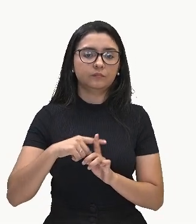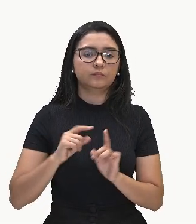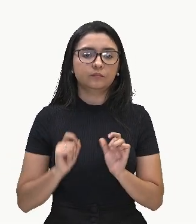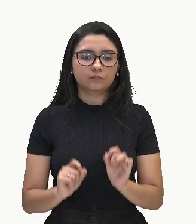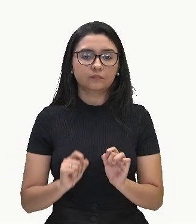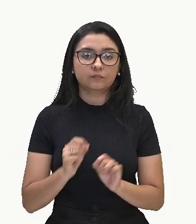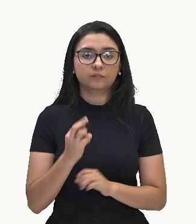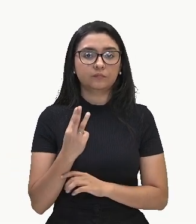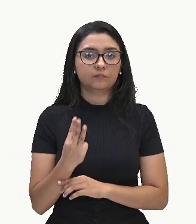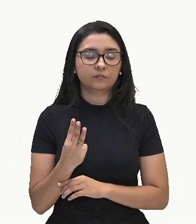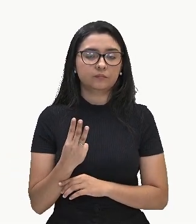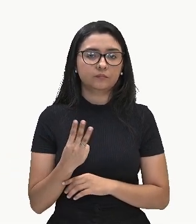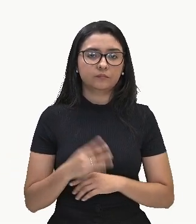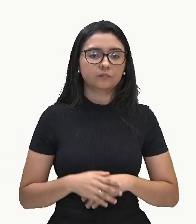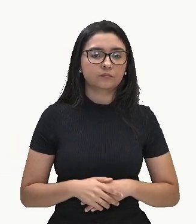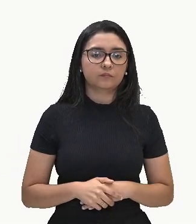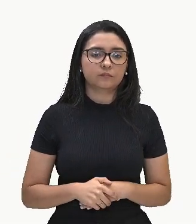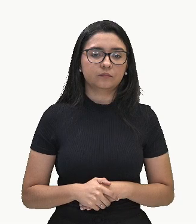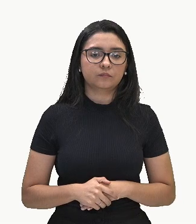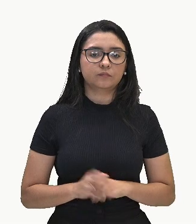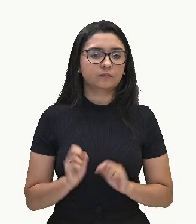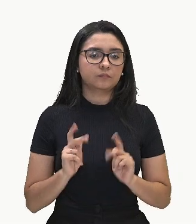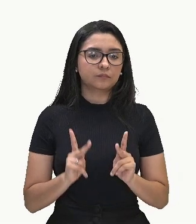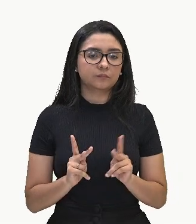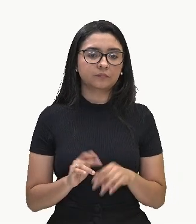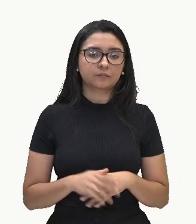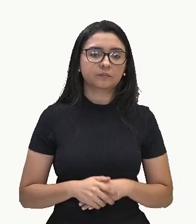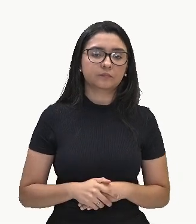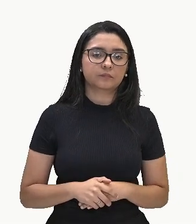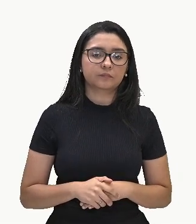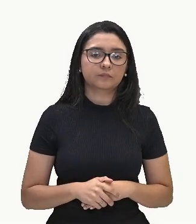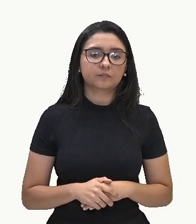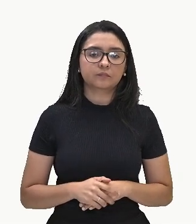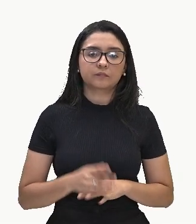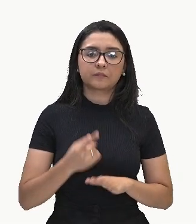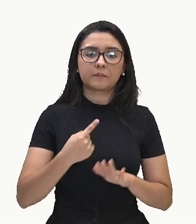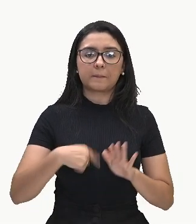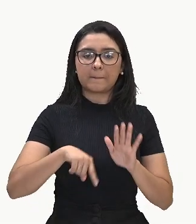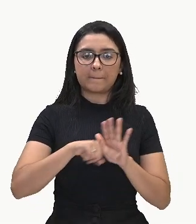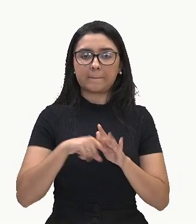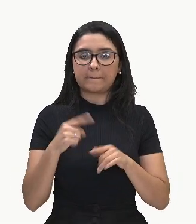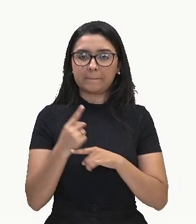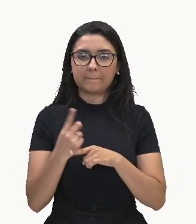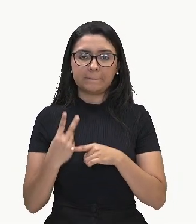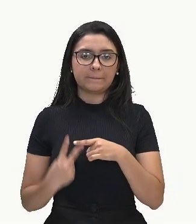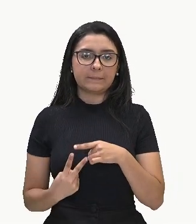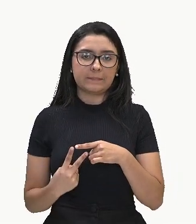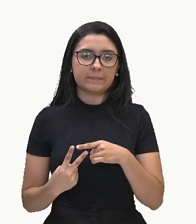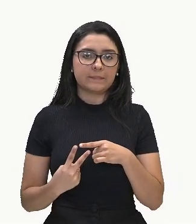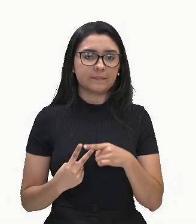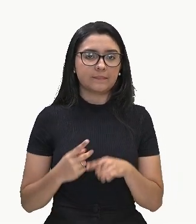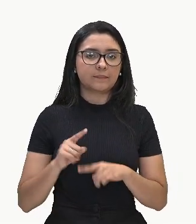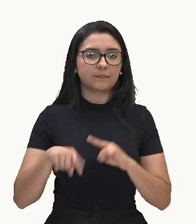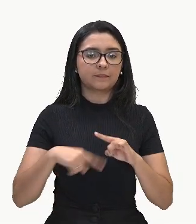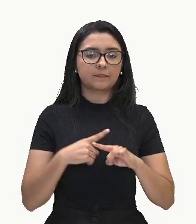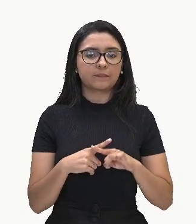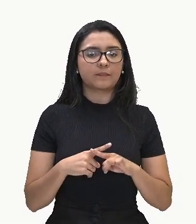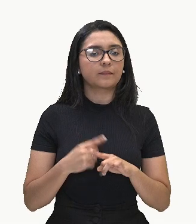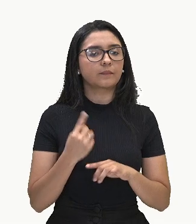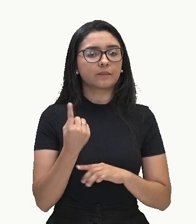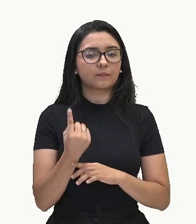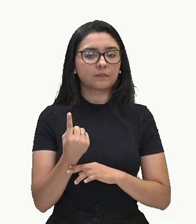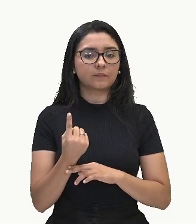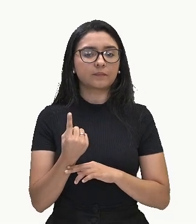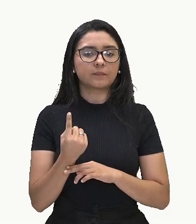3. Tá bom? Então, ó... Menos meio vezes 1